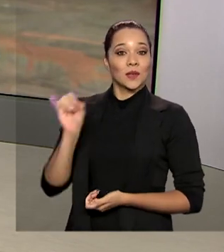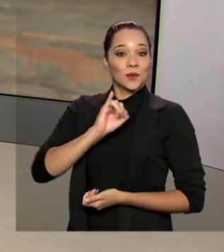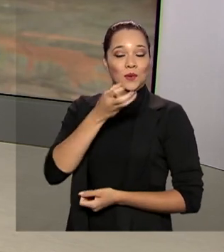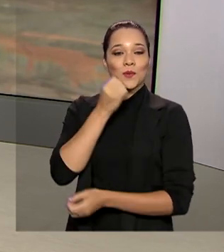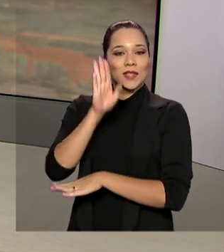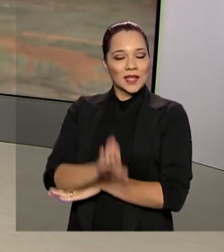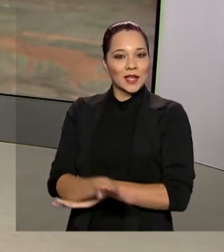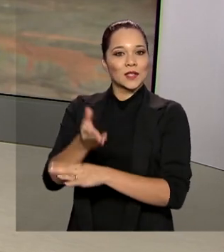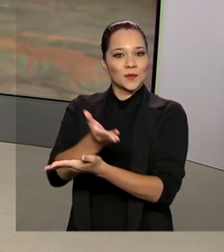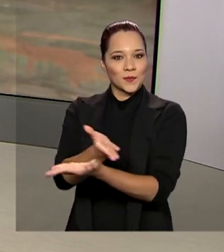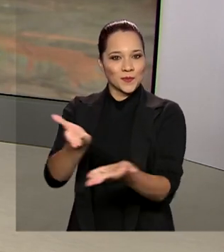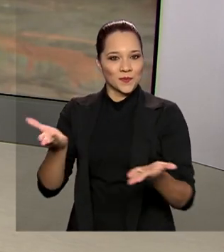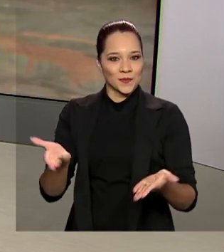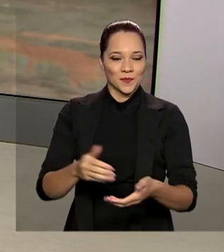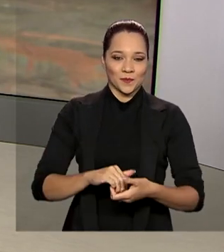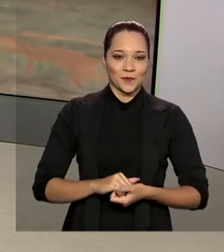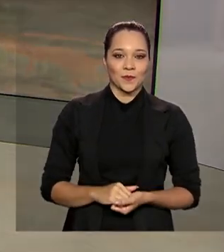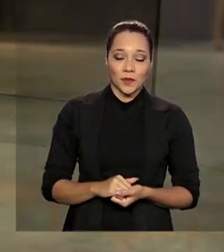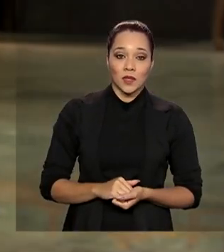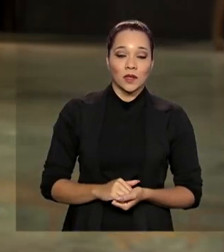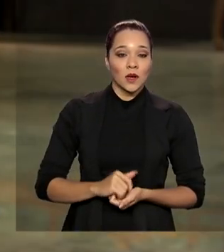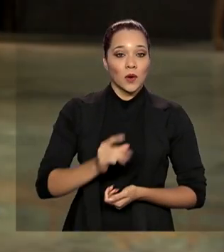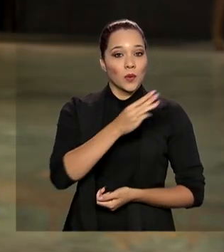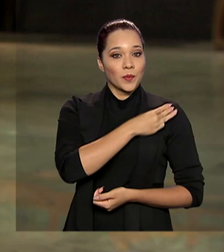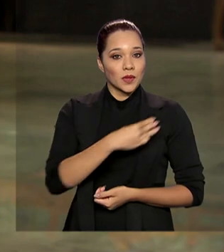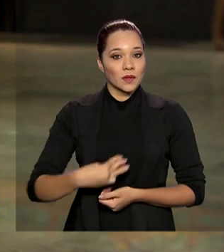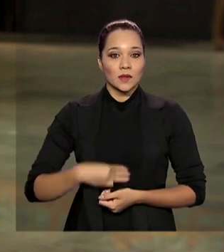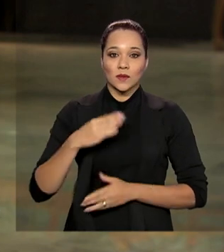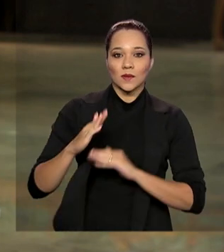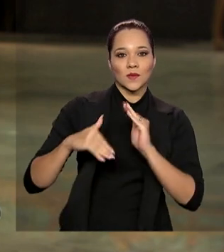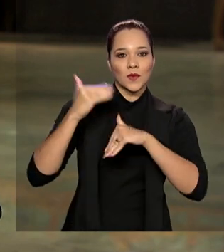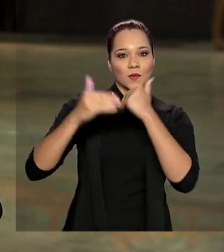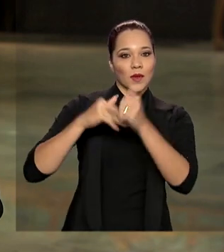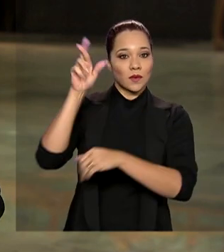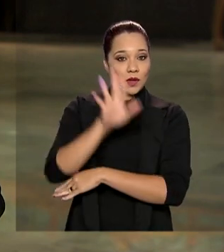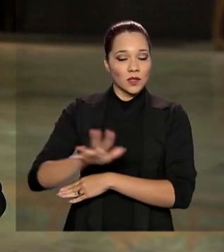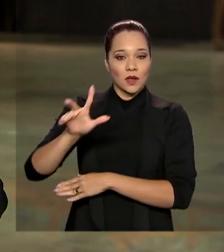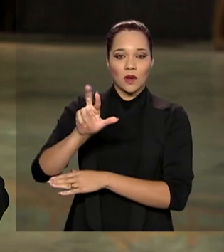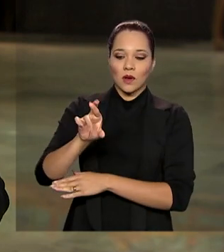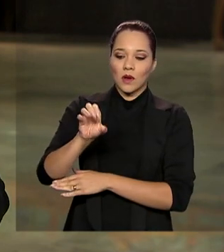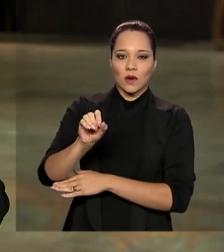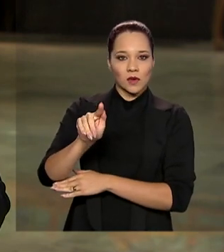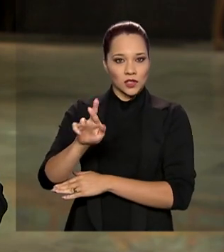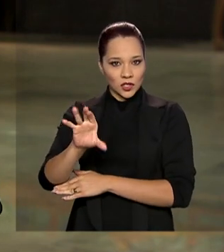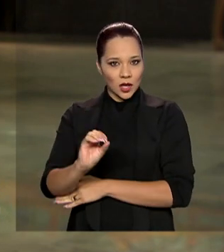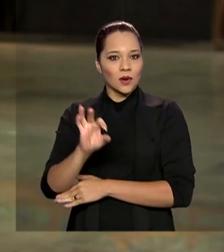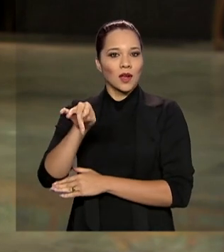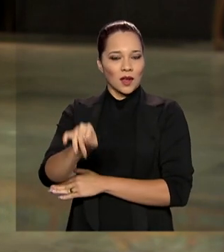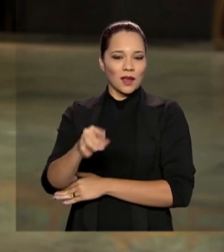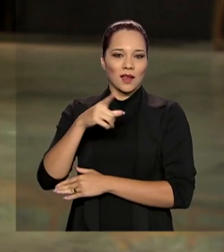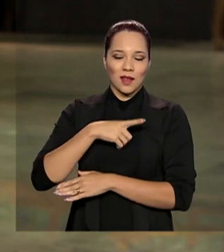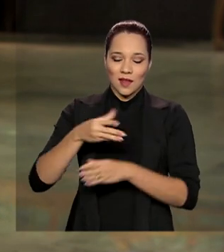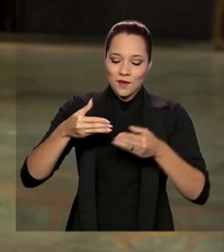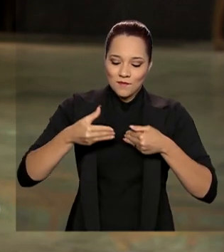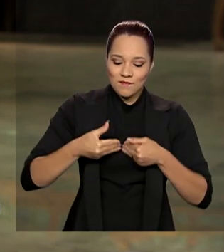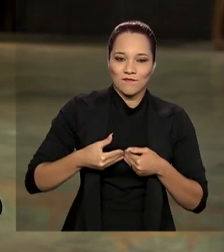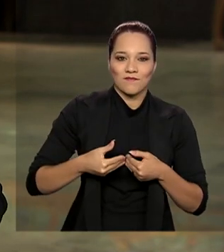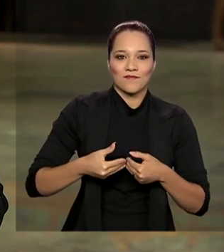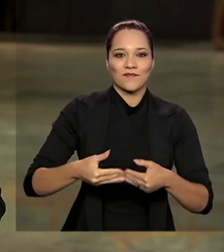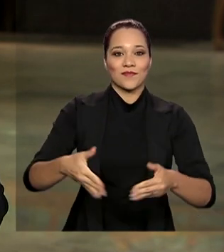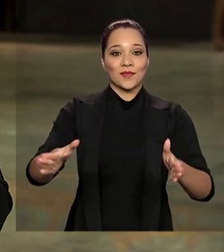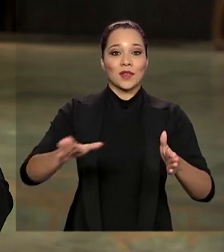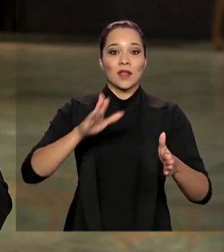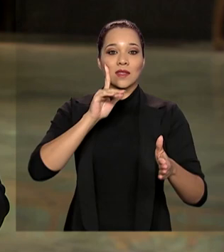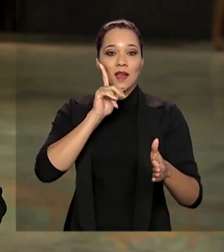boa tarde para você, boa tarde para todos. Olha, o ministro do Desenvolvimento Regional, Rogério Marinho, ele acionou a comporta do